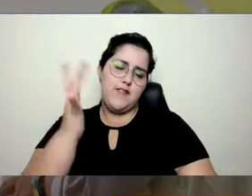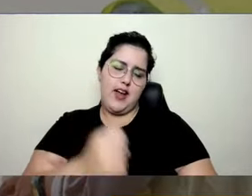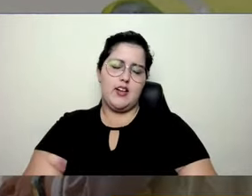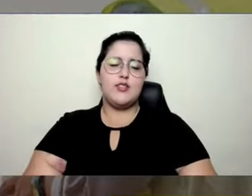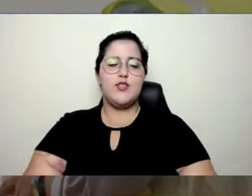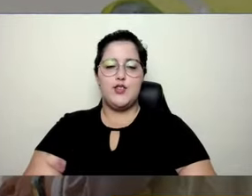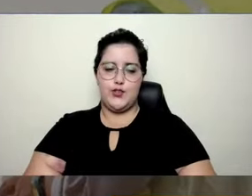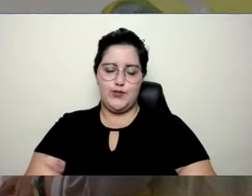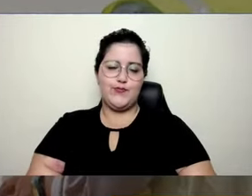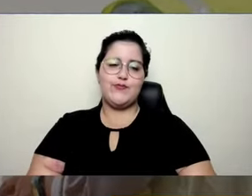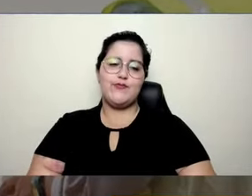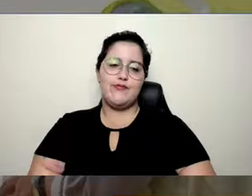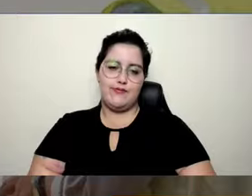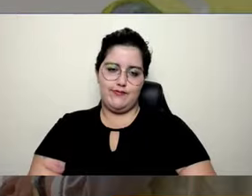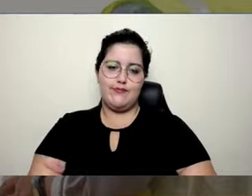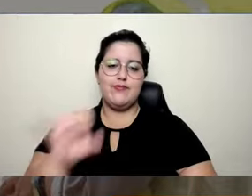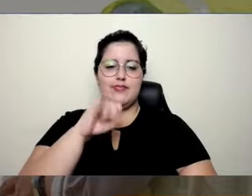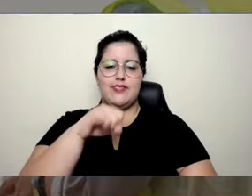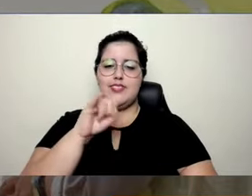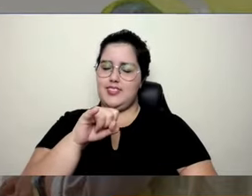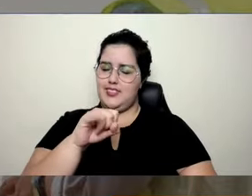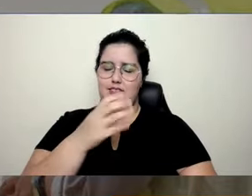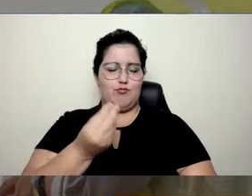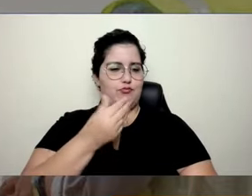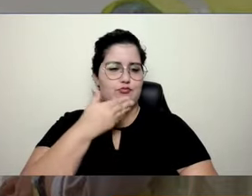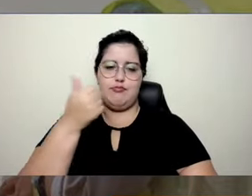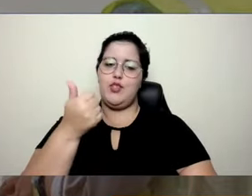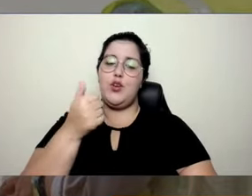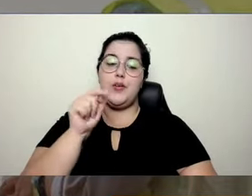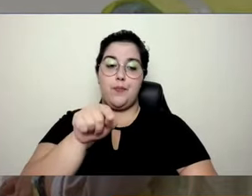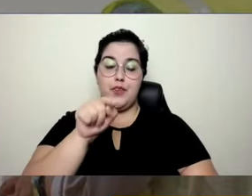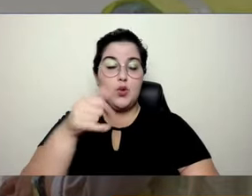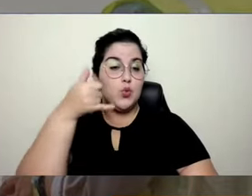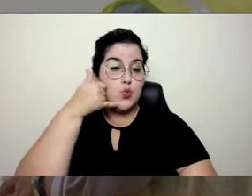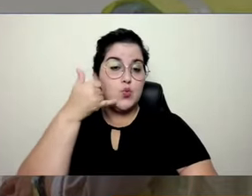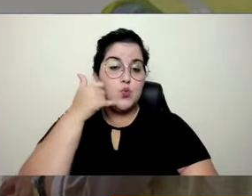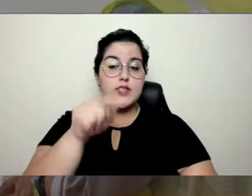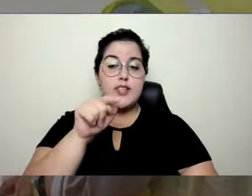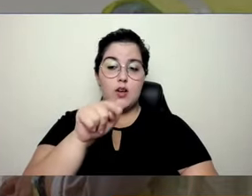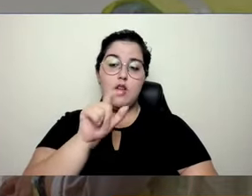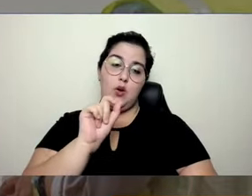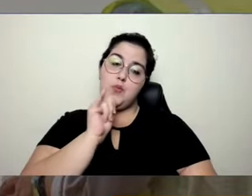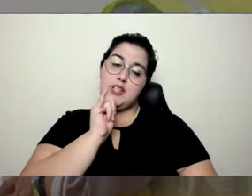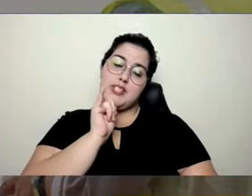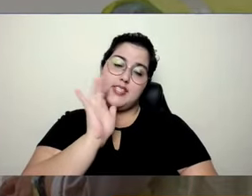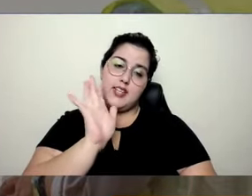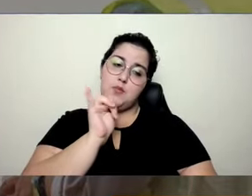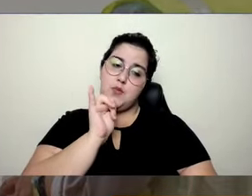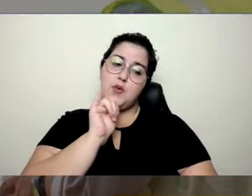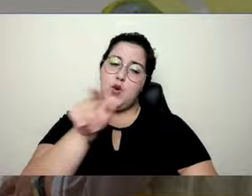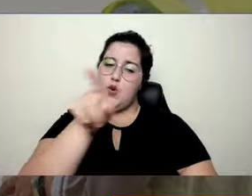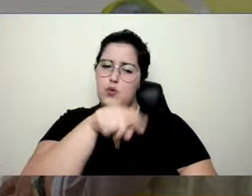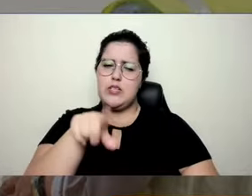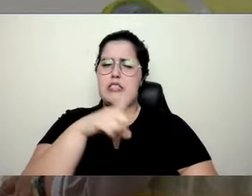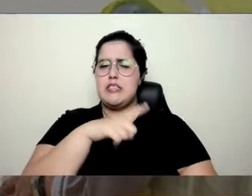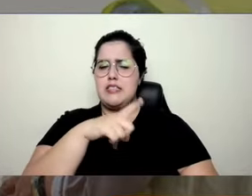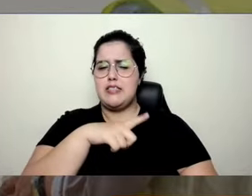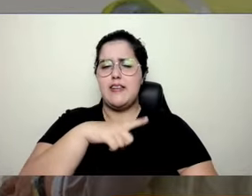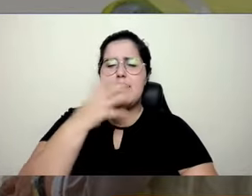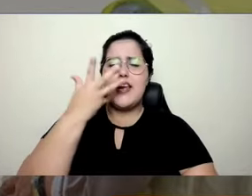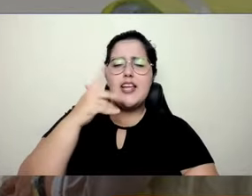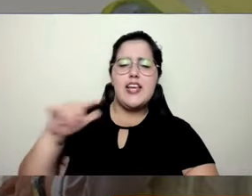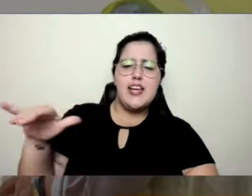E, super, então, hoje no celular, caso vocês tenham realmente alguma criança,